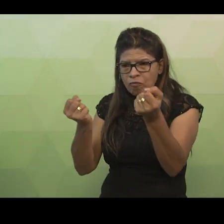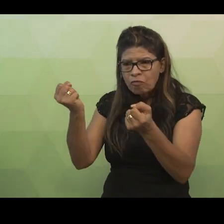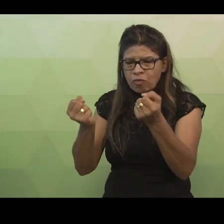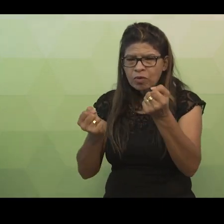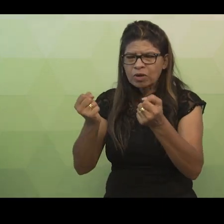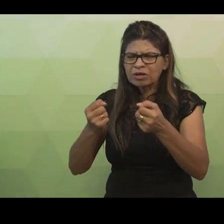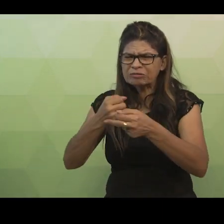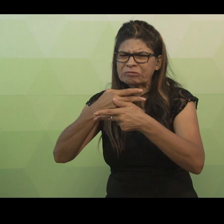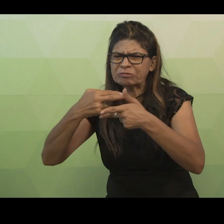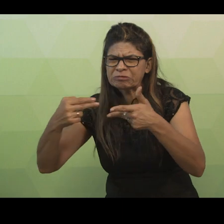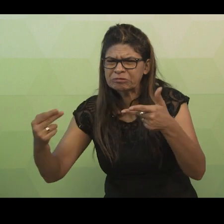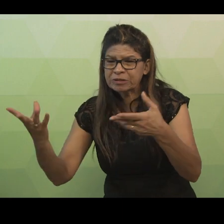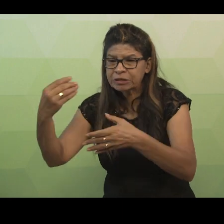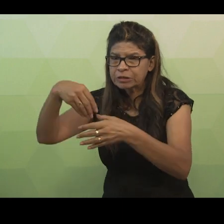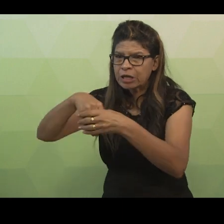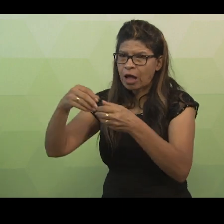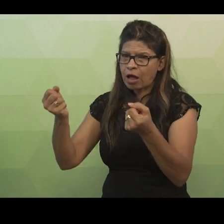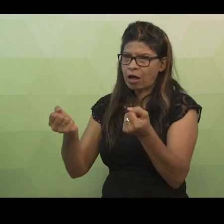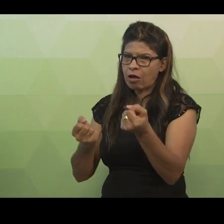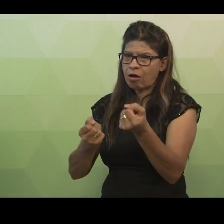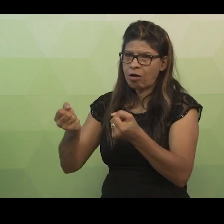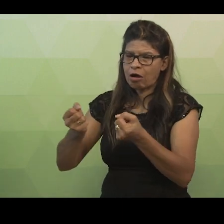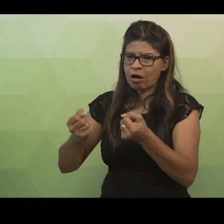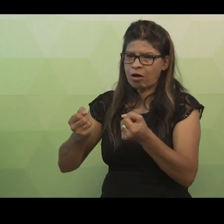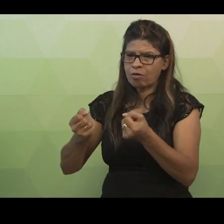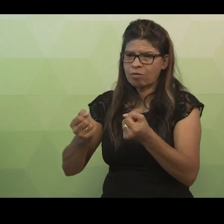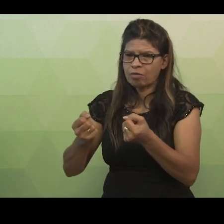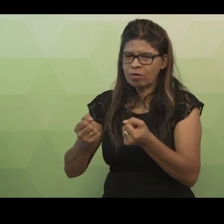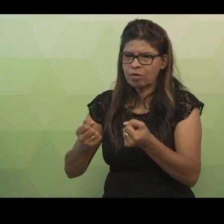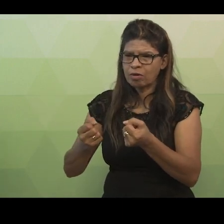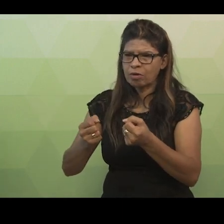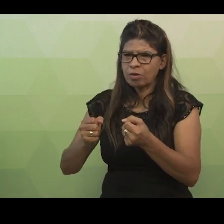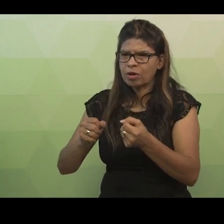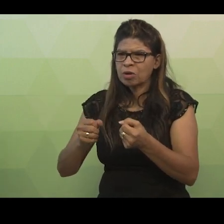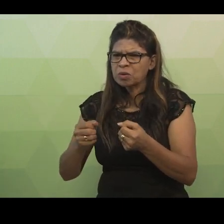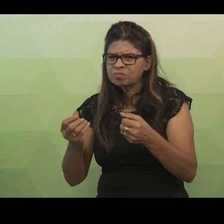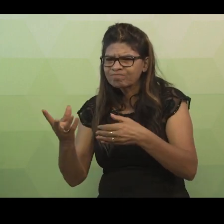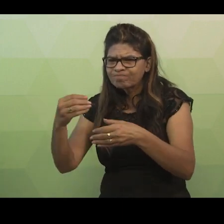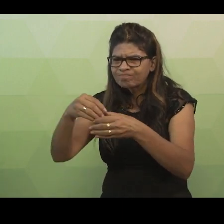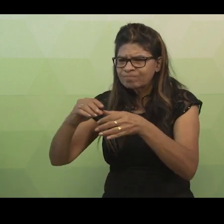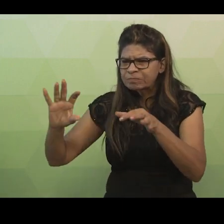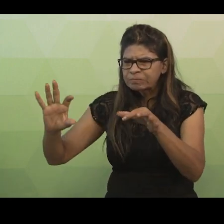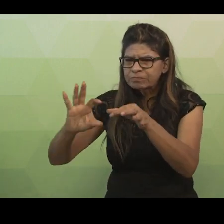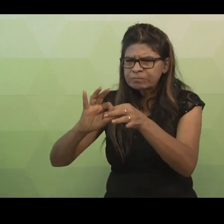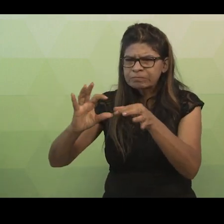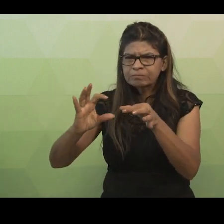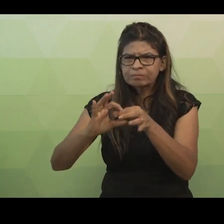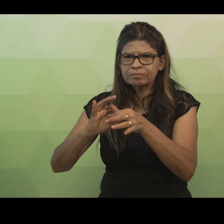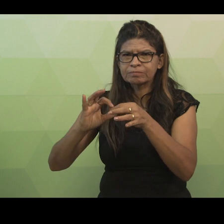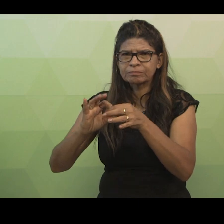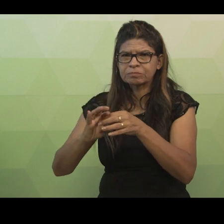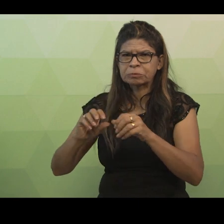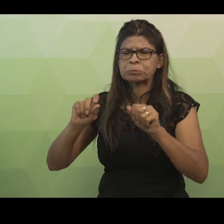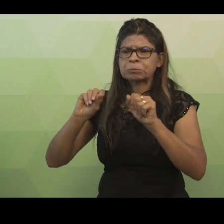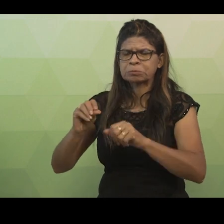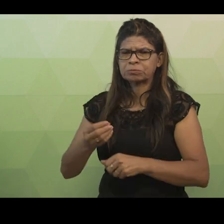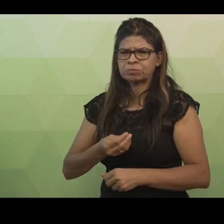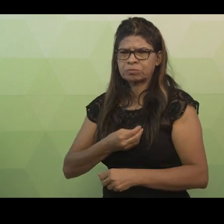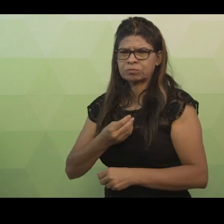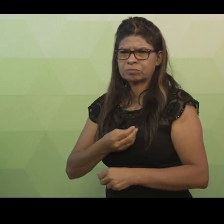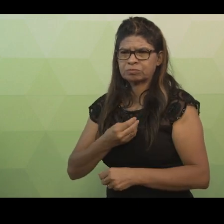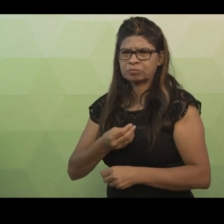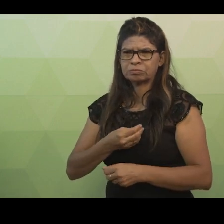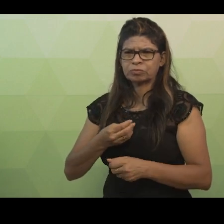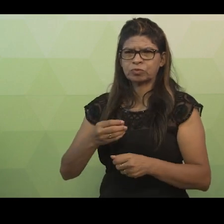Quando esses elementos são associados ou conectados de maneira correta, permitem a existência e o